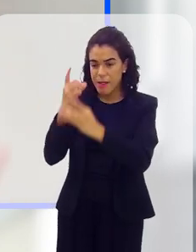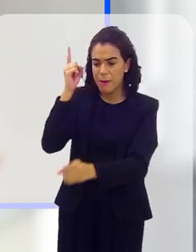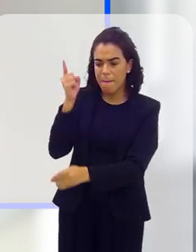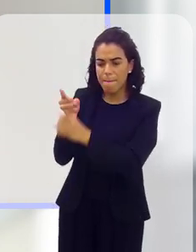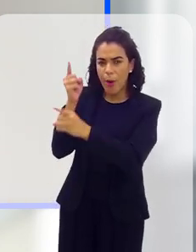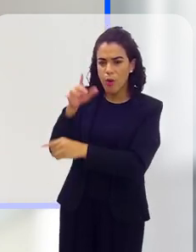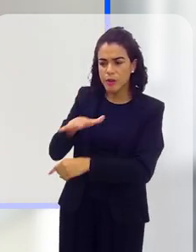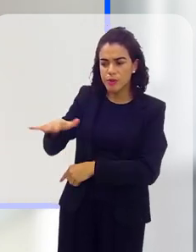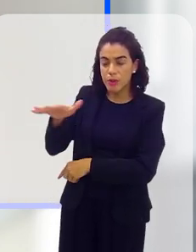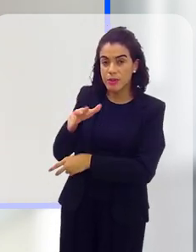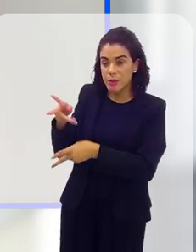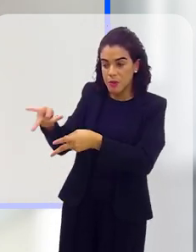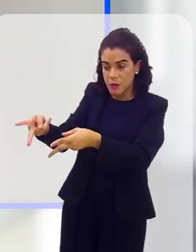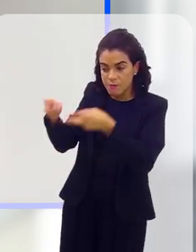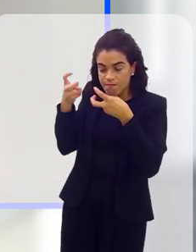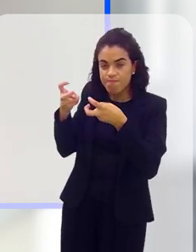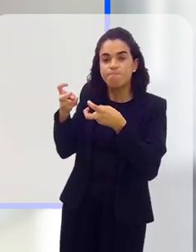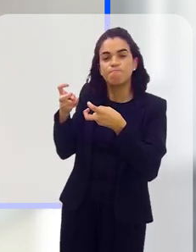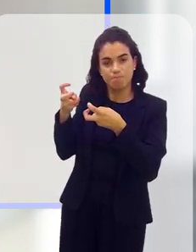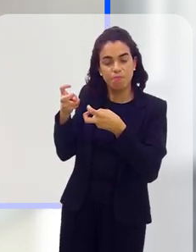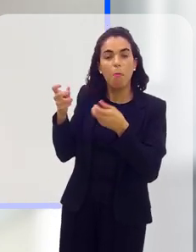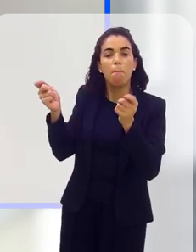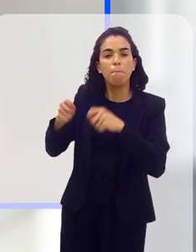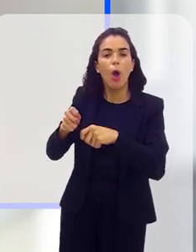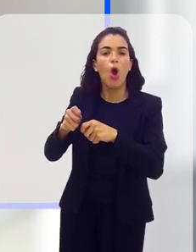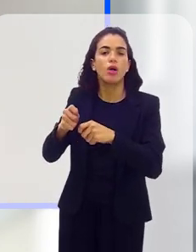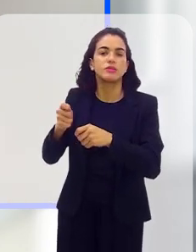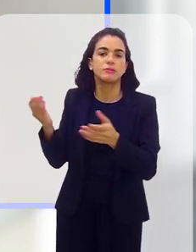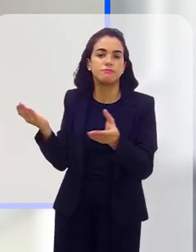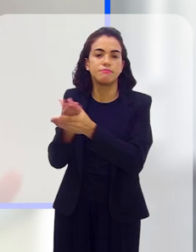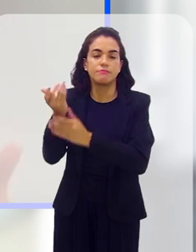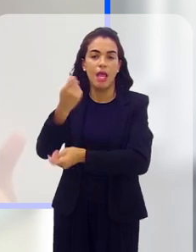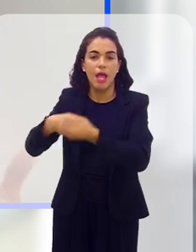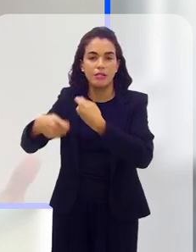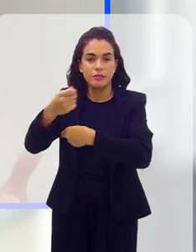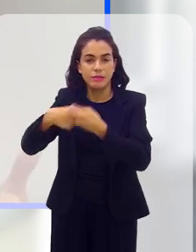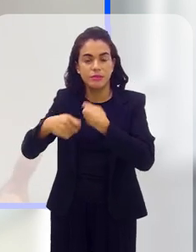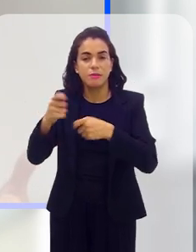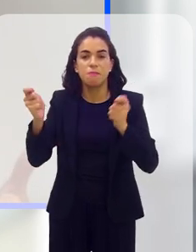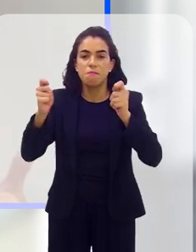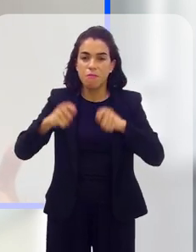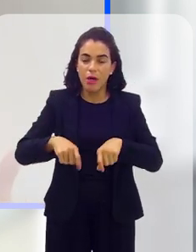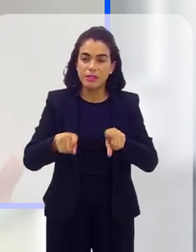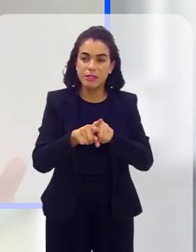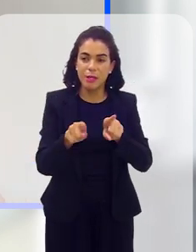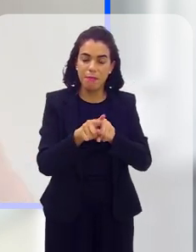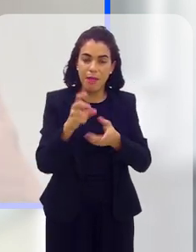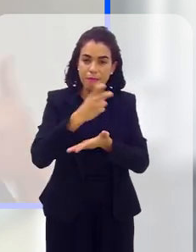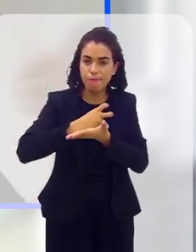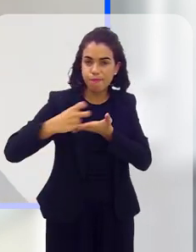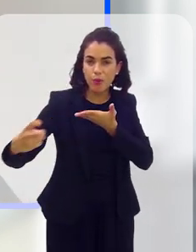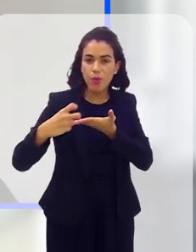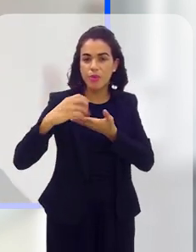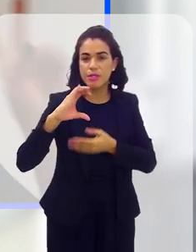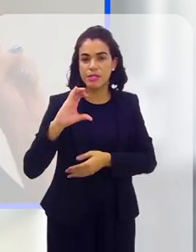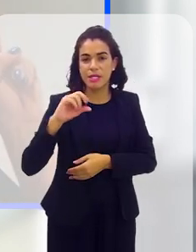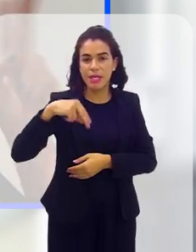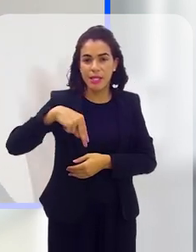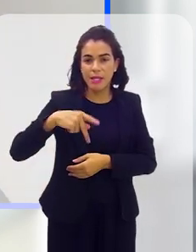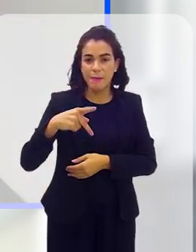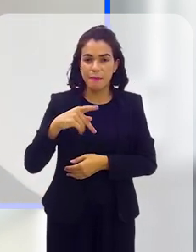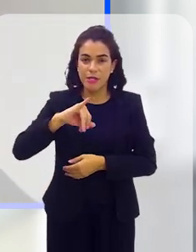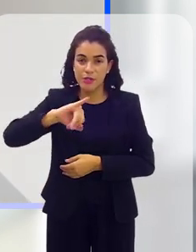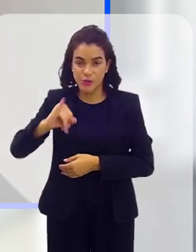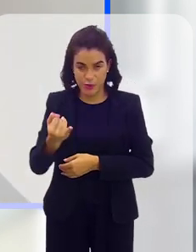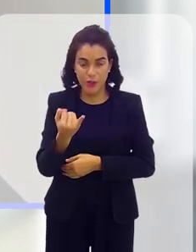aquelas empresas que sejam flagradas nessa situação passem por um processo administrativo que, ao final, possa ensejar a